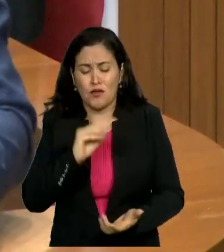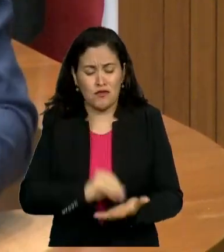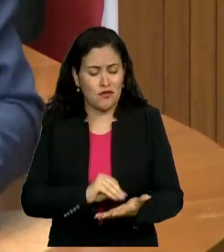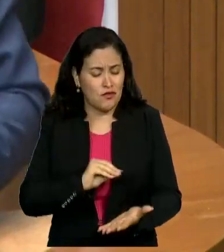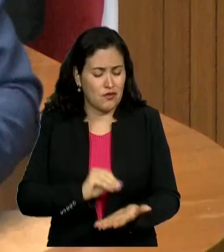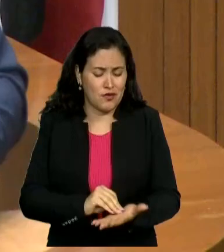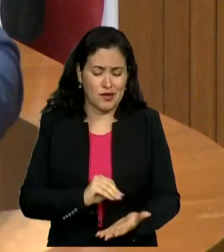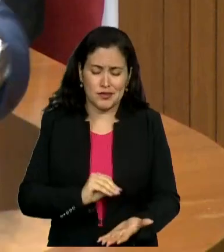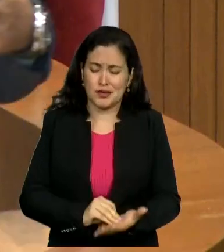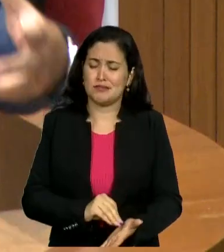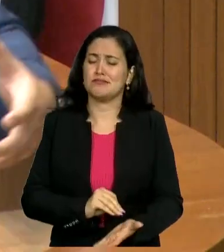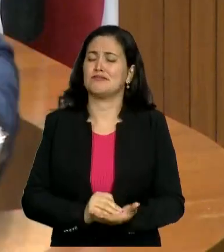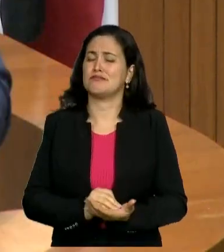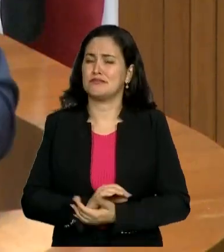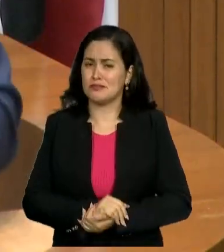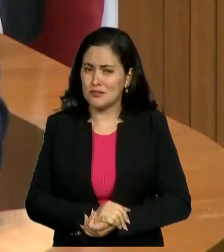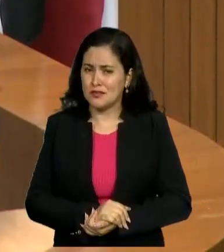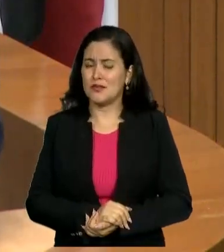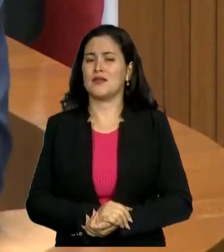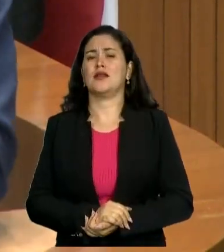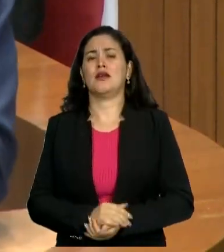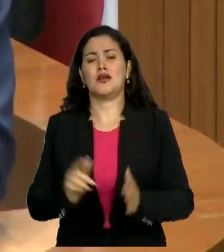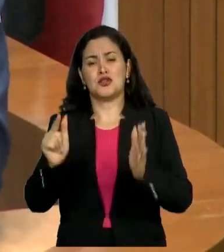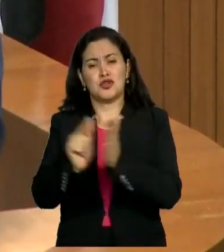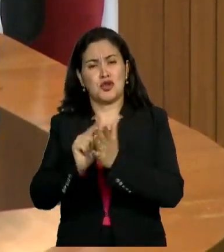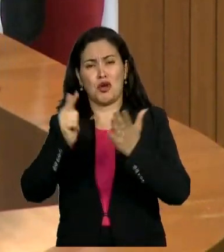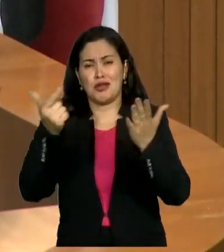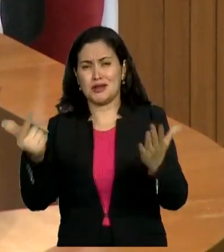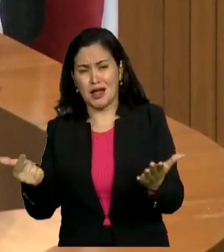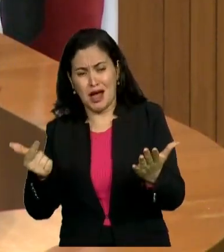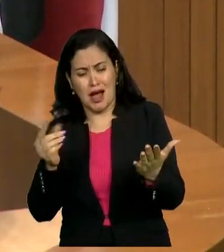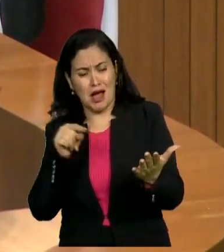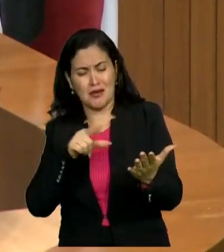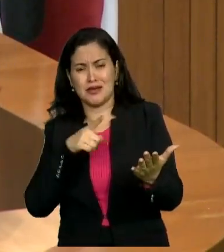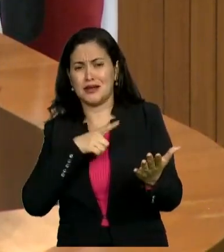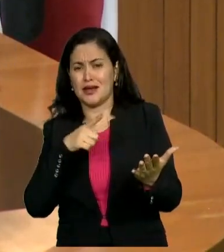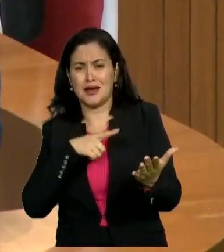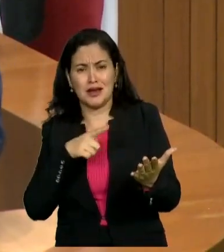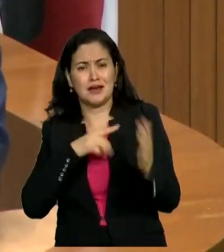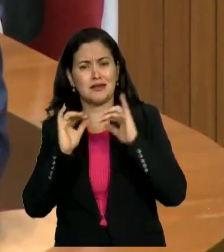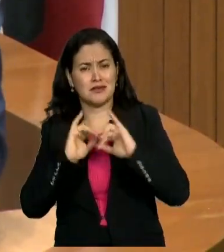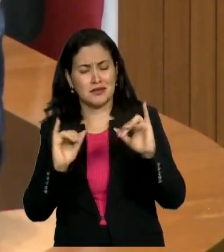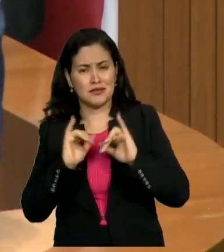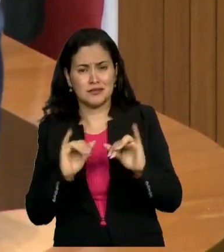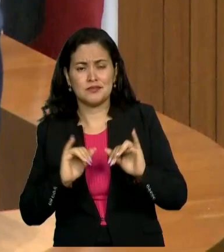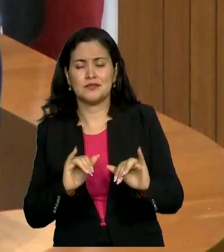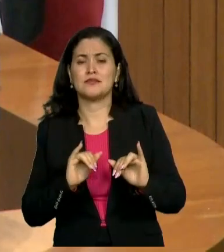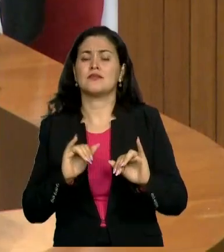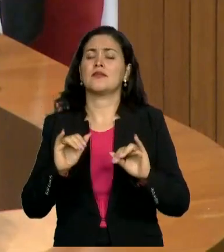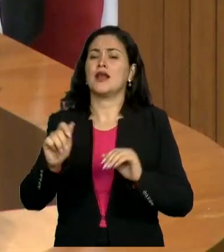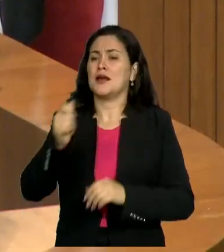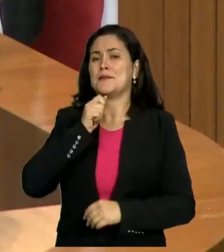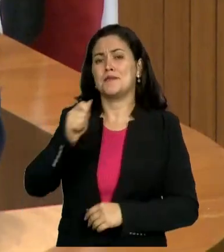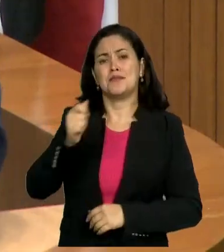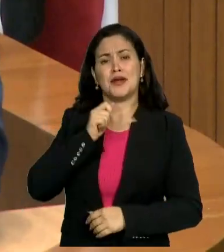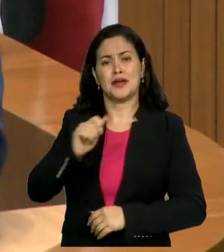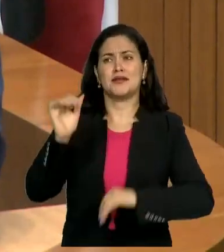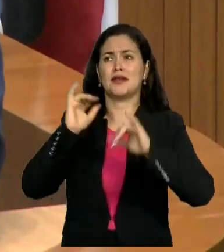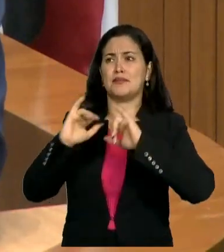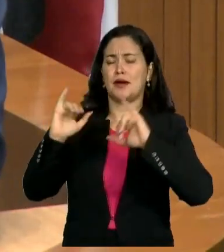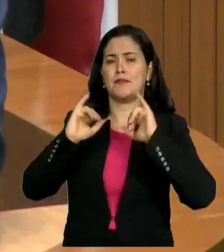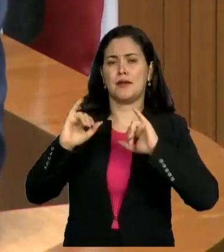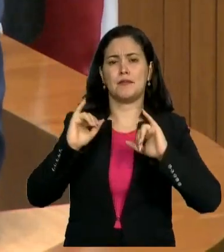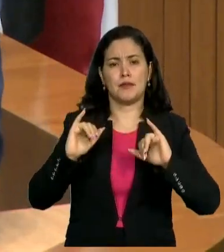jornal, é matéria de imprensa. No entanto, eu quero fazer justiça aos trabalhos que a CAEMA tem realizado em Barra do